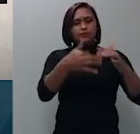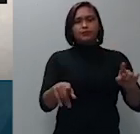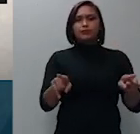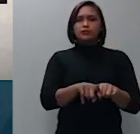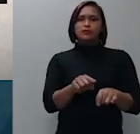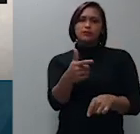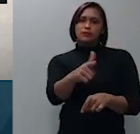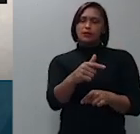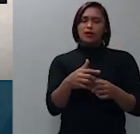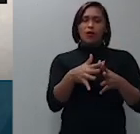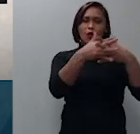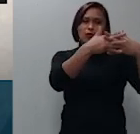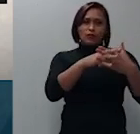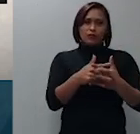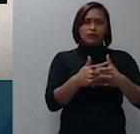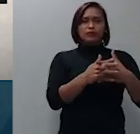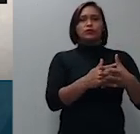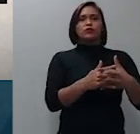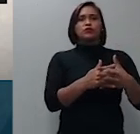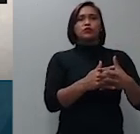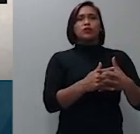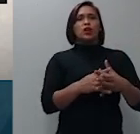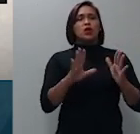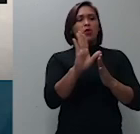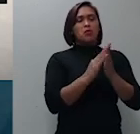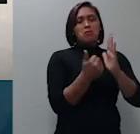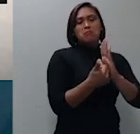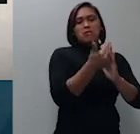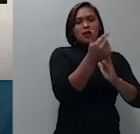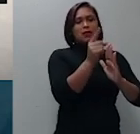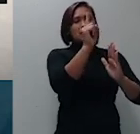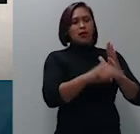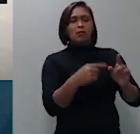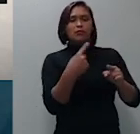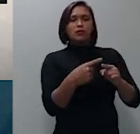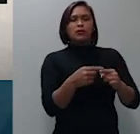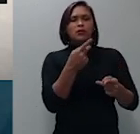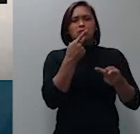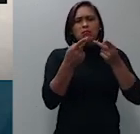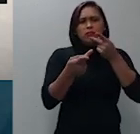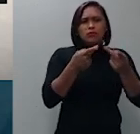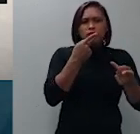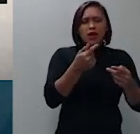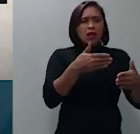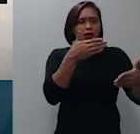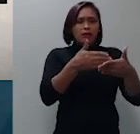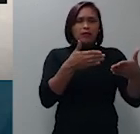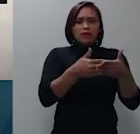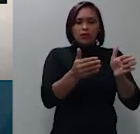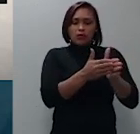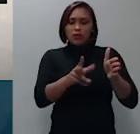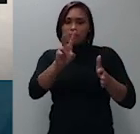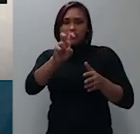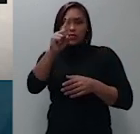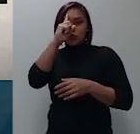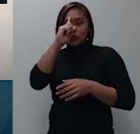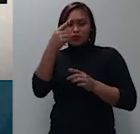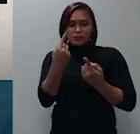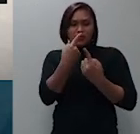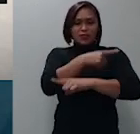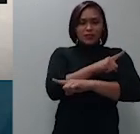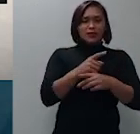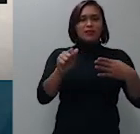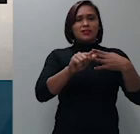embargos de declaração motivo pelo qual não há falar em interrupção do prazo para interposição de agravo de instrumento